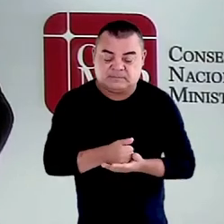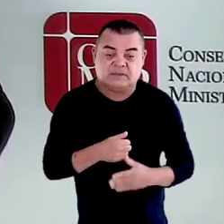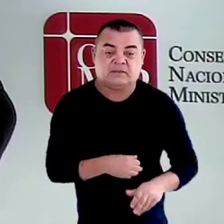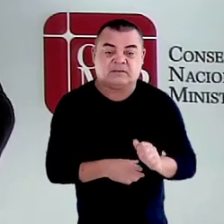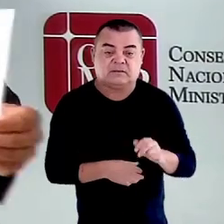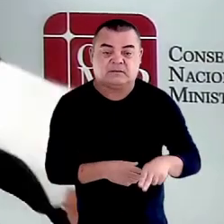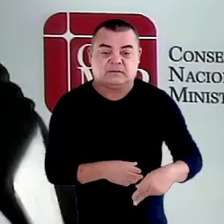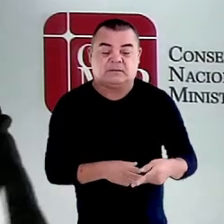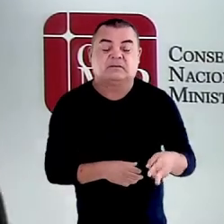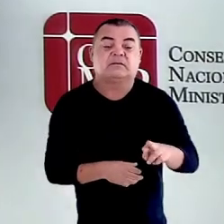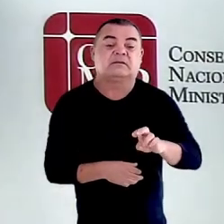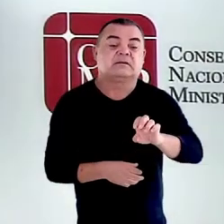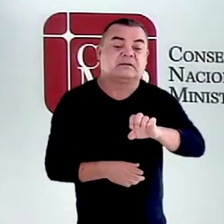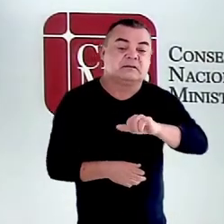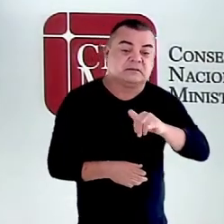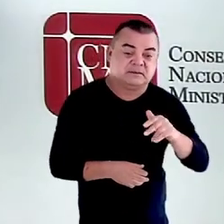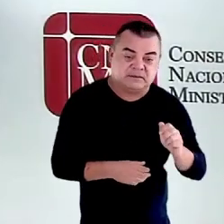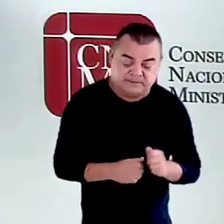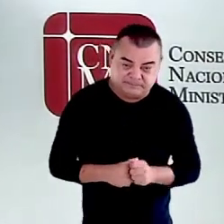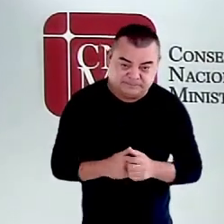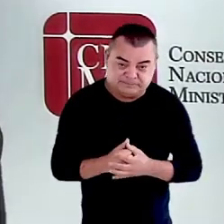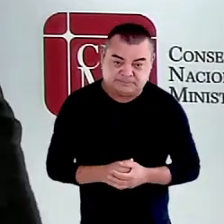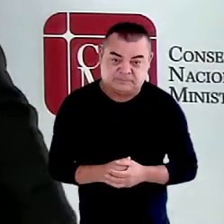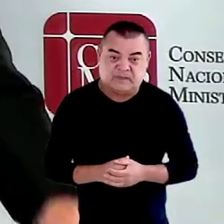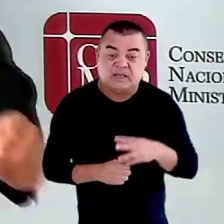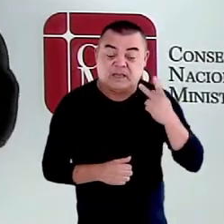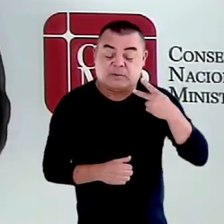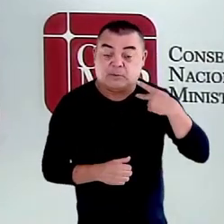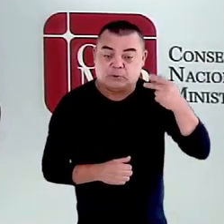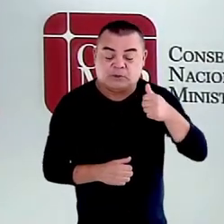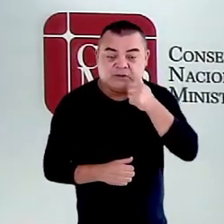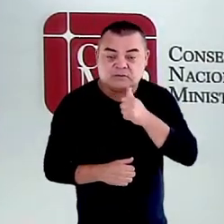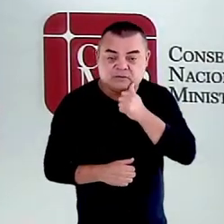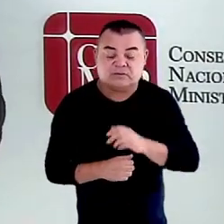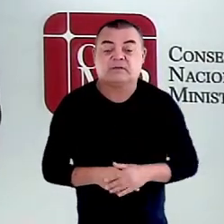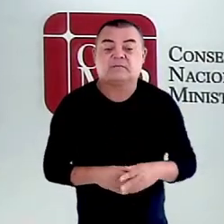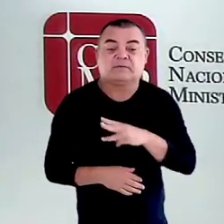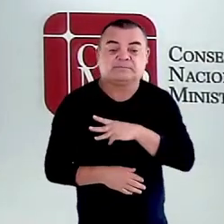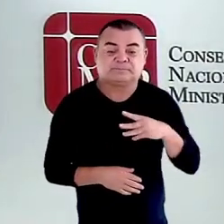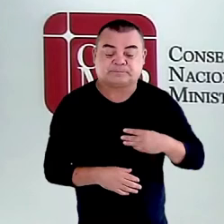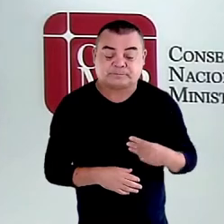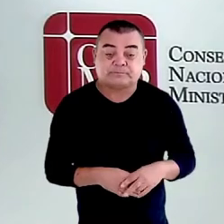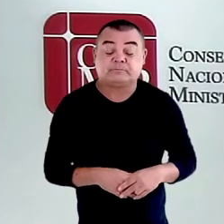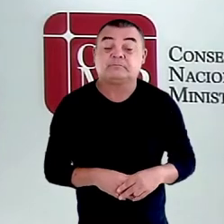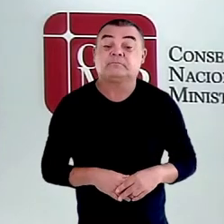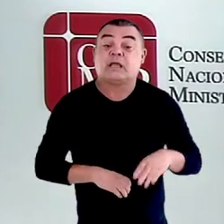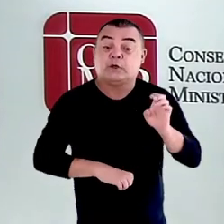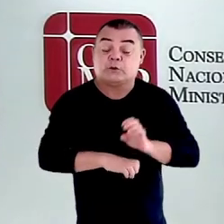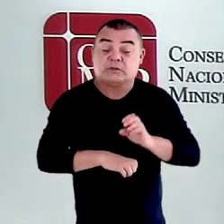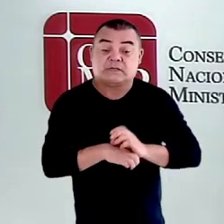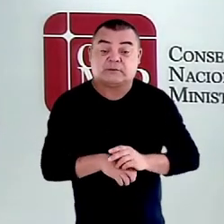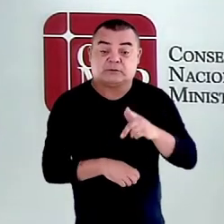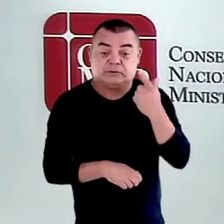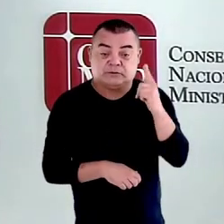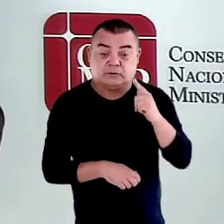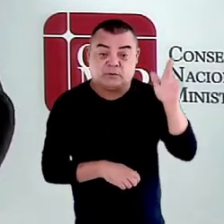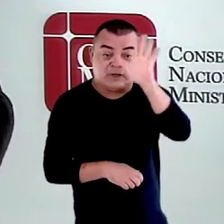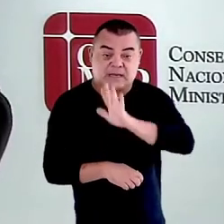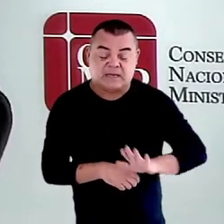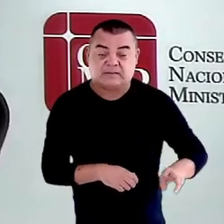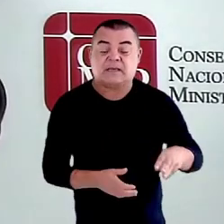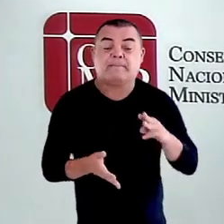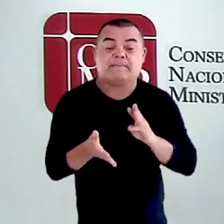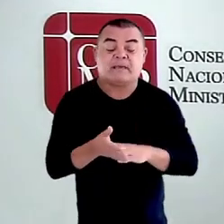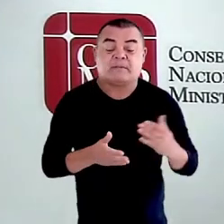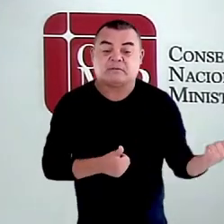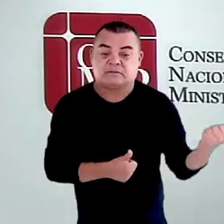Andréia Teixeira de Souza, a Promotora de Justiça do Ministério Público do Estado de Goiás e membro auxiliado à Comissão